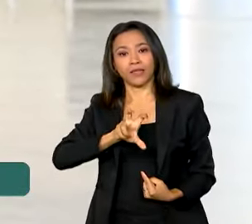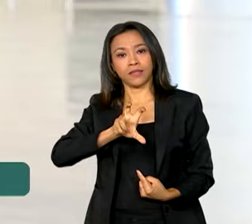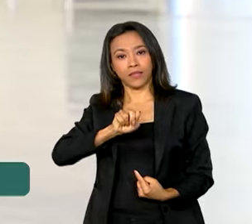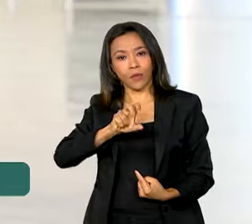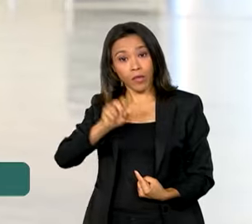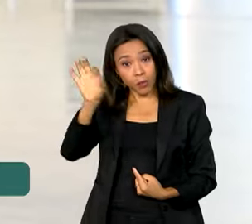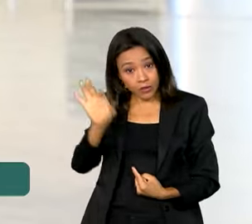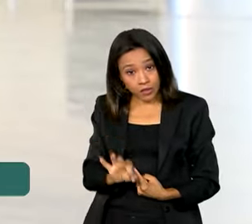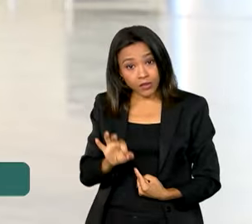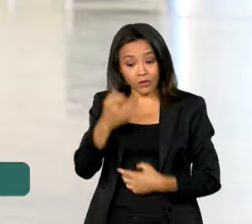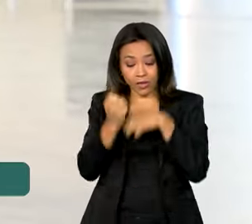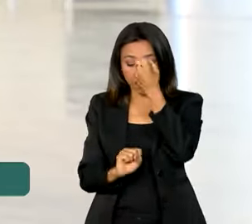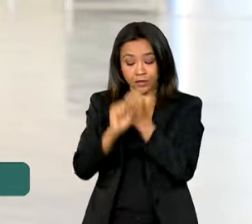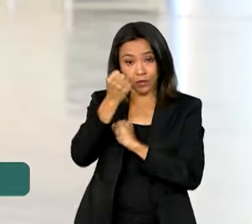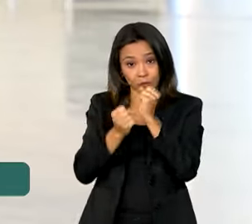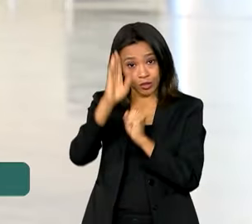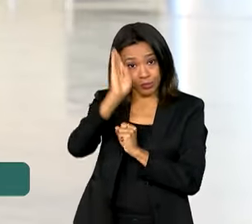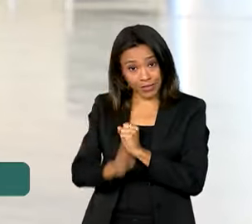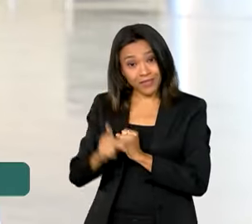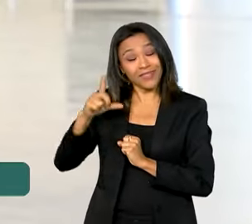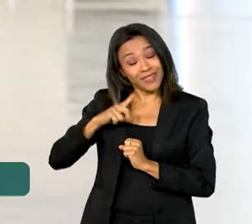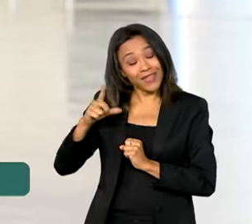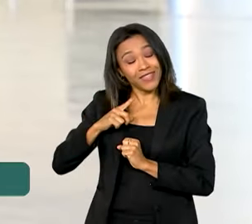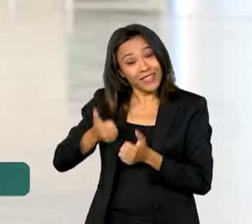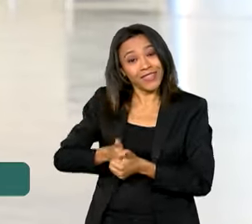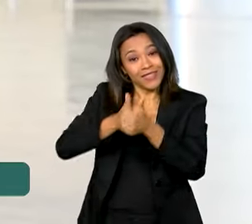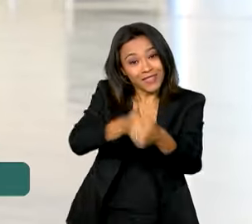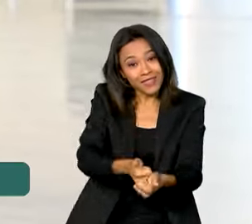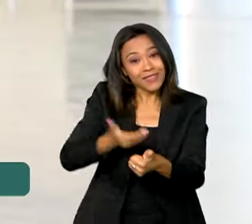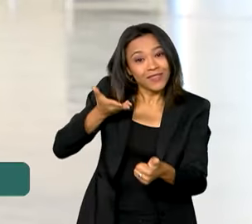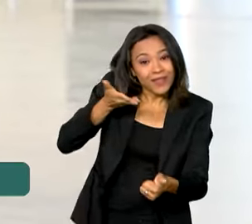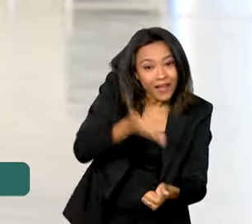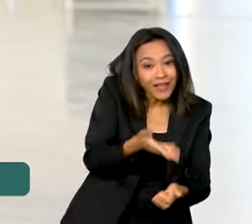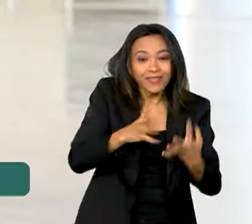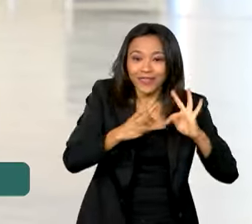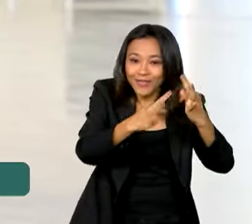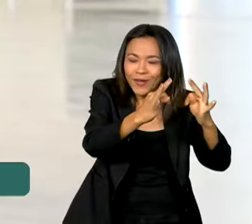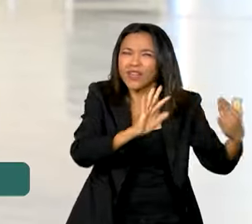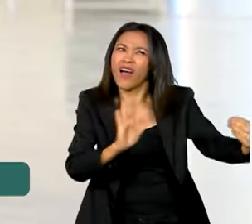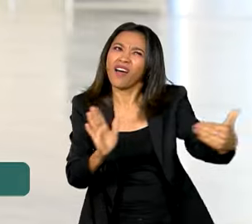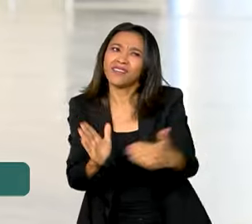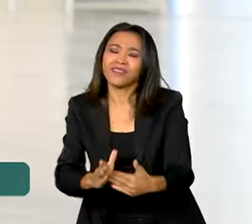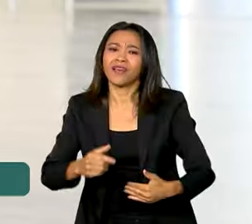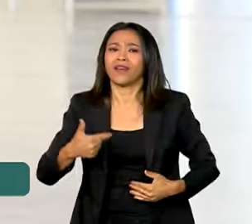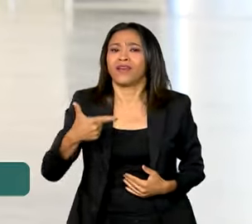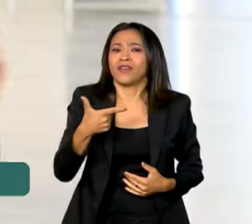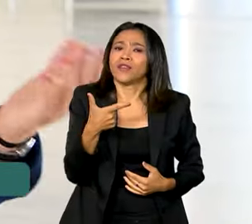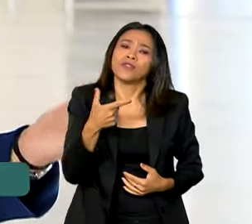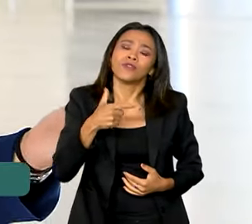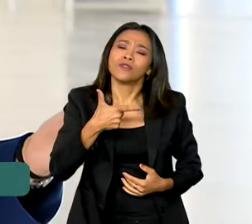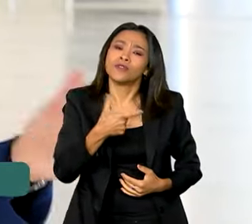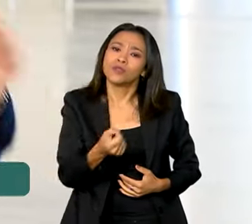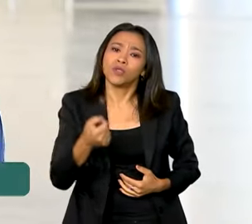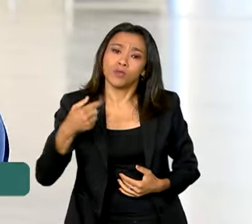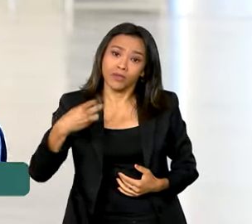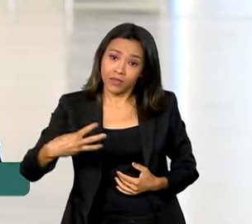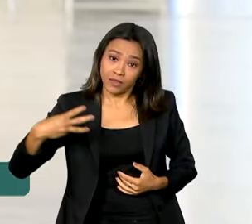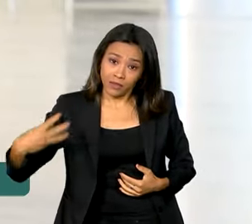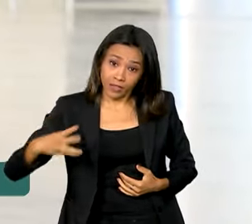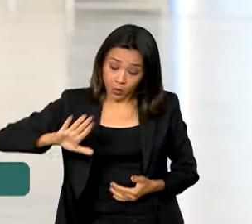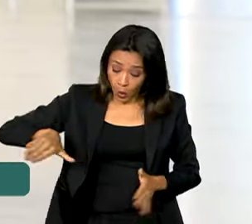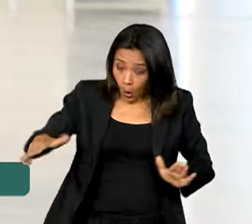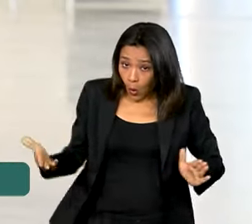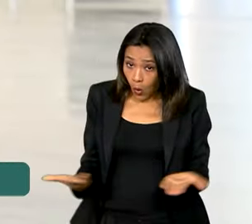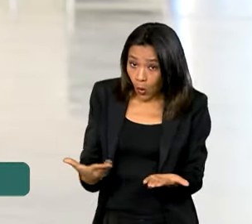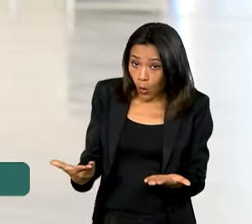indústrias brasileiras estejam transformadas digitalmente até o ano de 2033. Atualmente, apenas